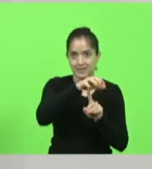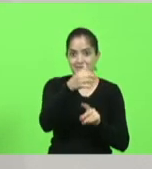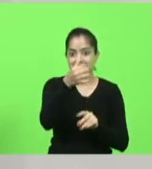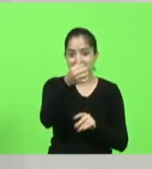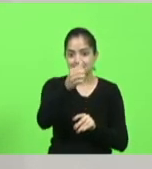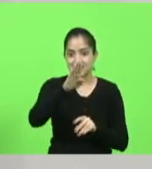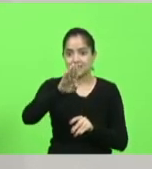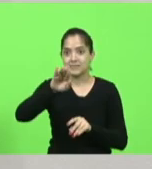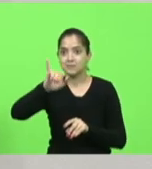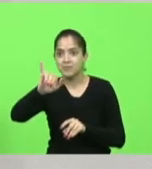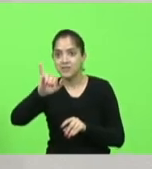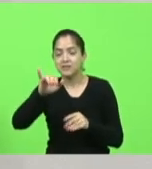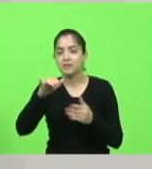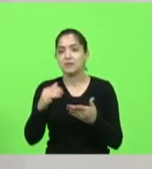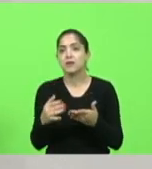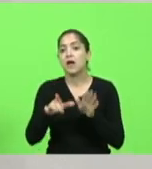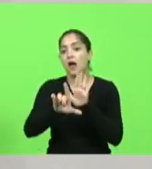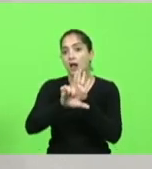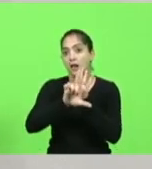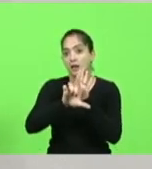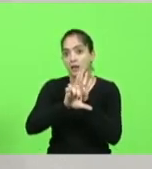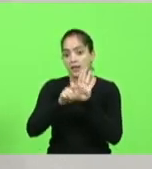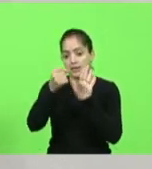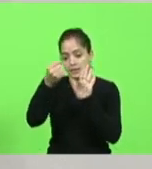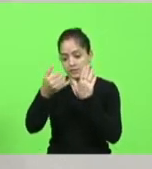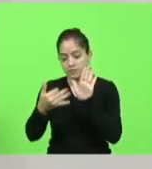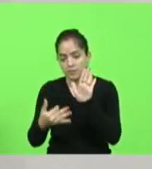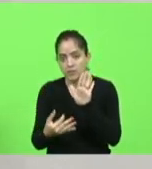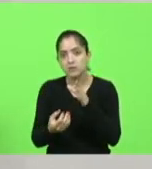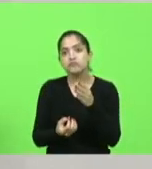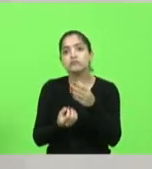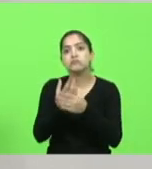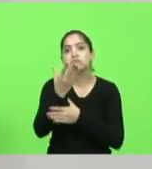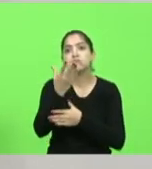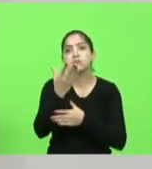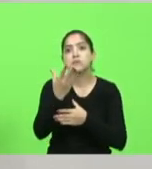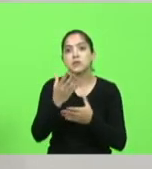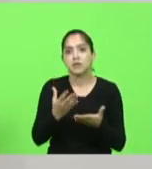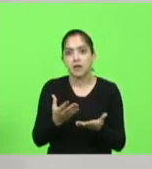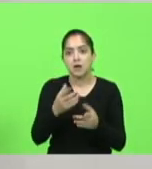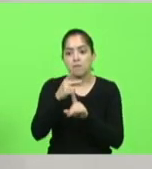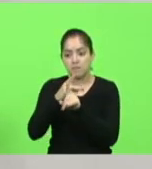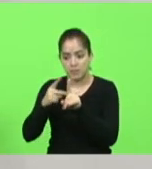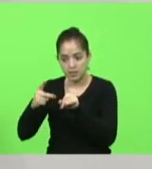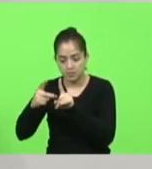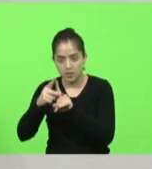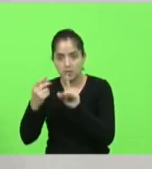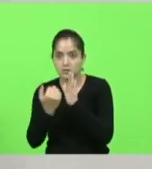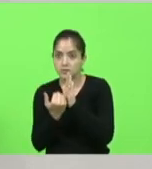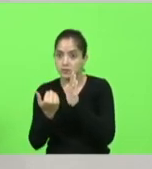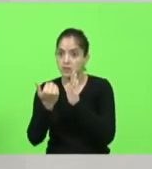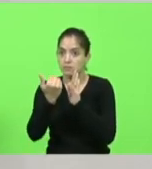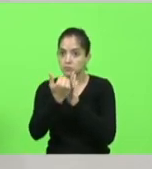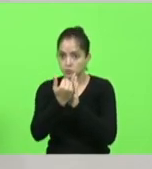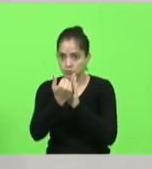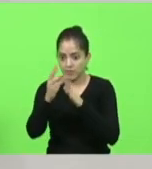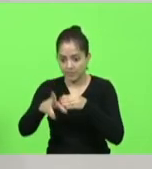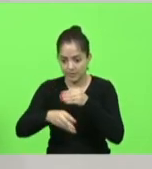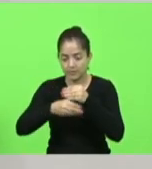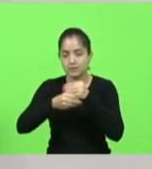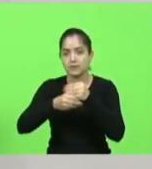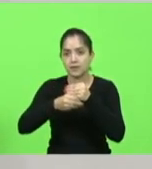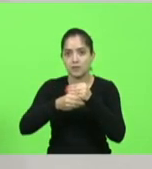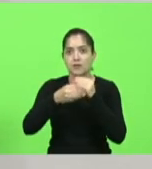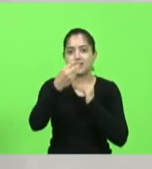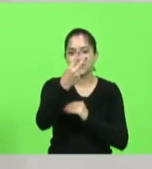porque a lei que dizia que tinha que criar uma Previdência suplementar no Brasil é de